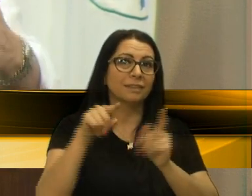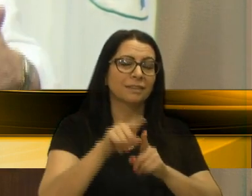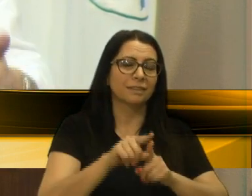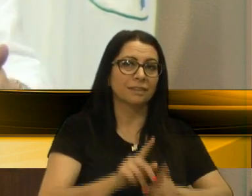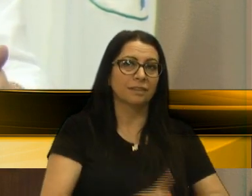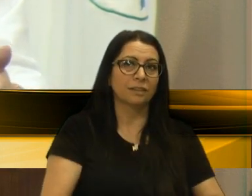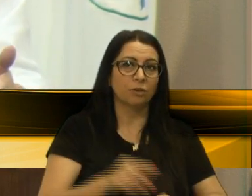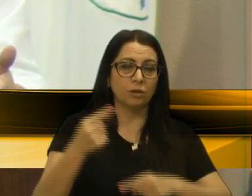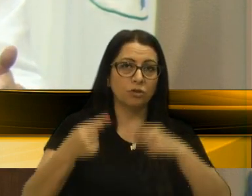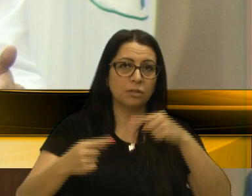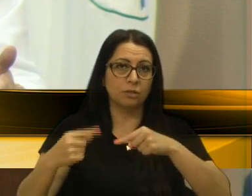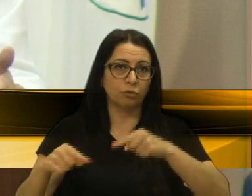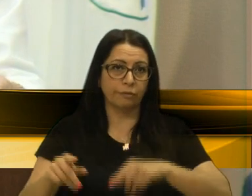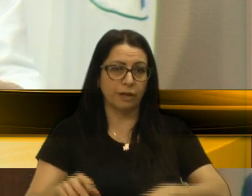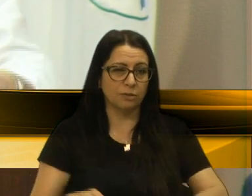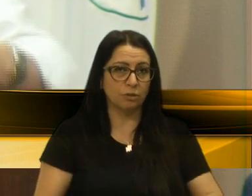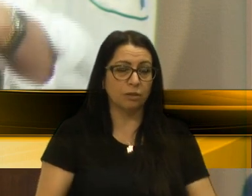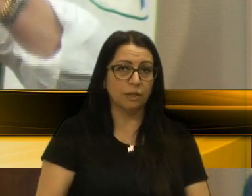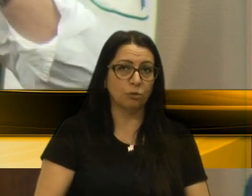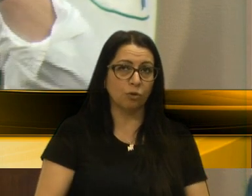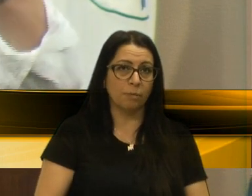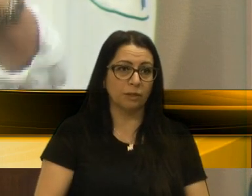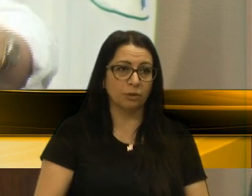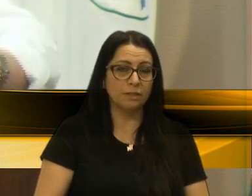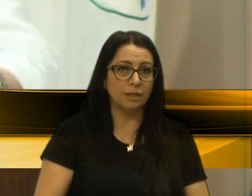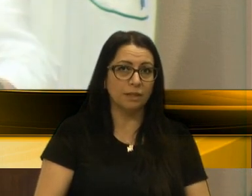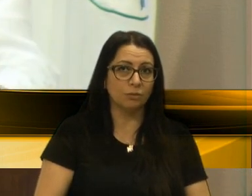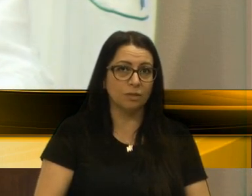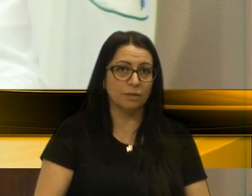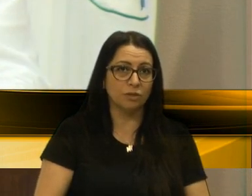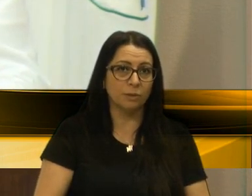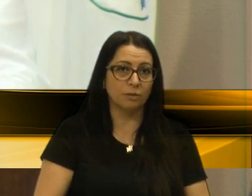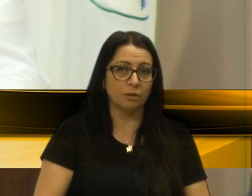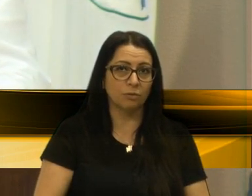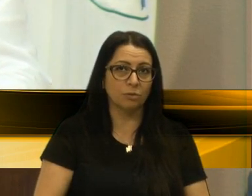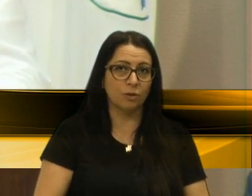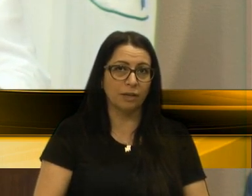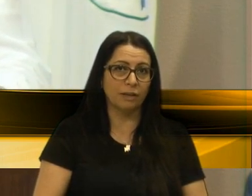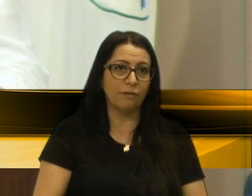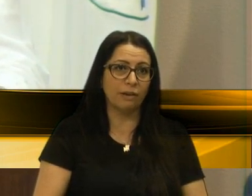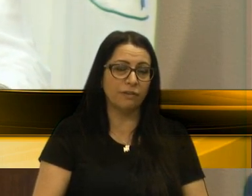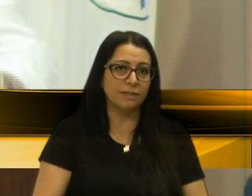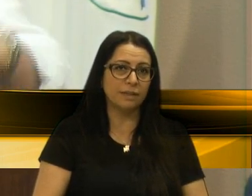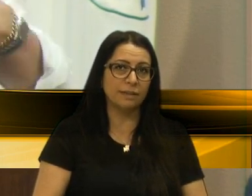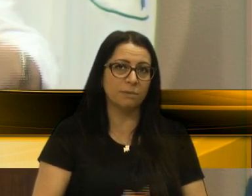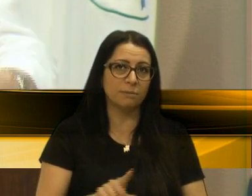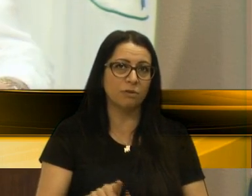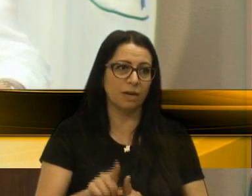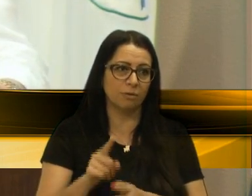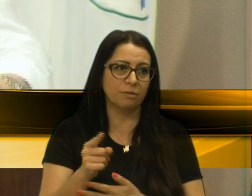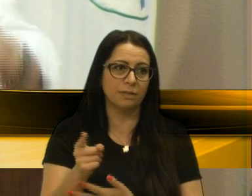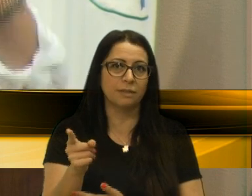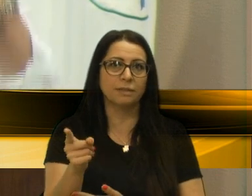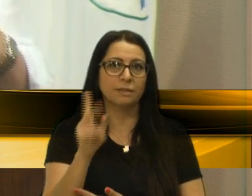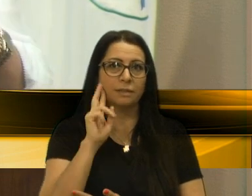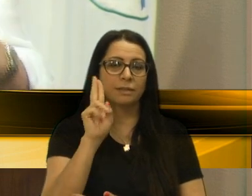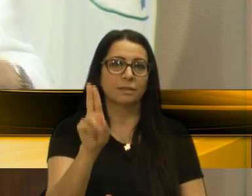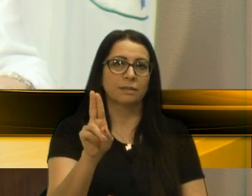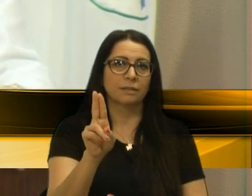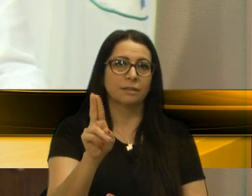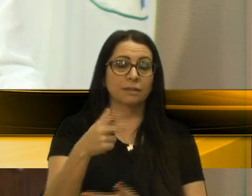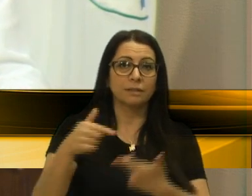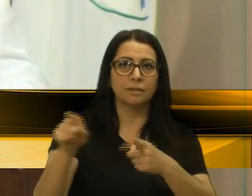das discussões todas que fizemos aqui e das reclamações que fazíamos da falta do boicote, do